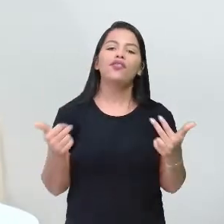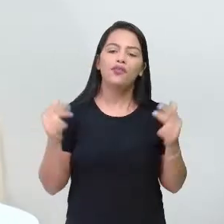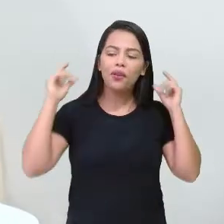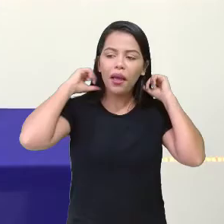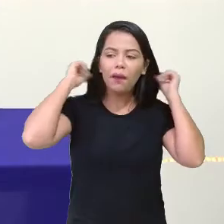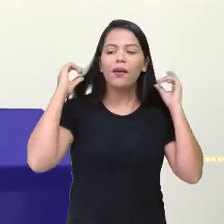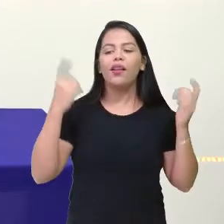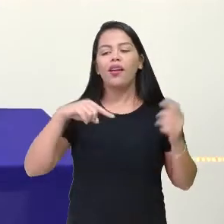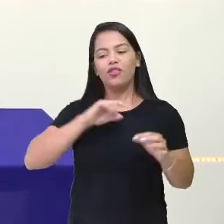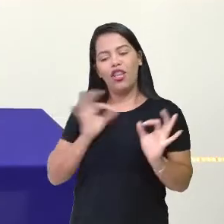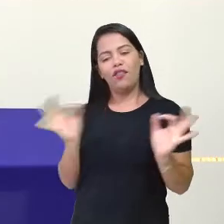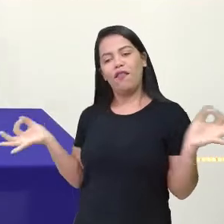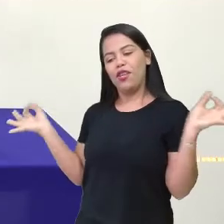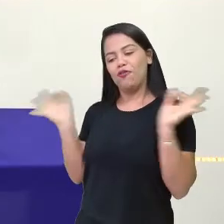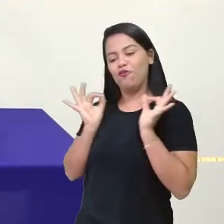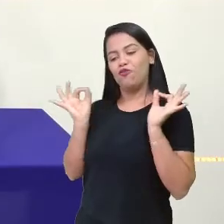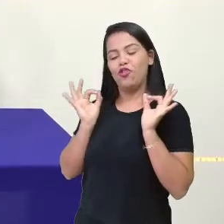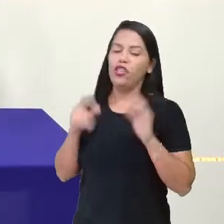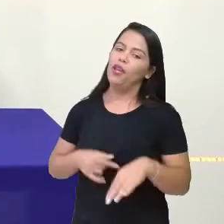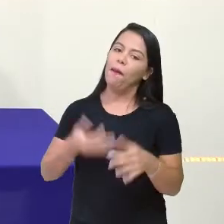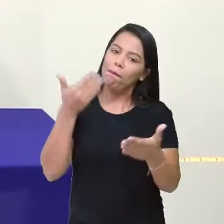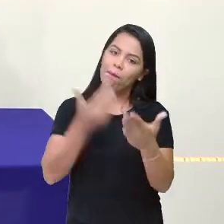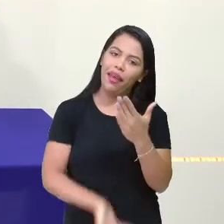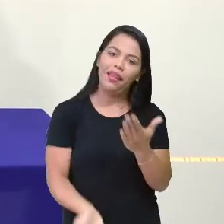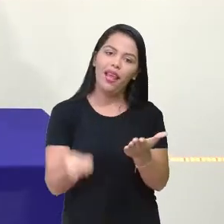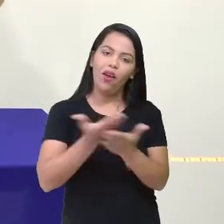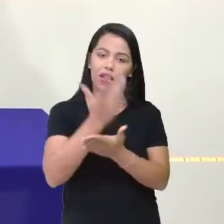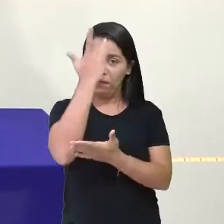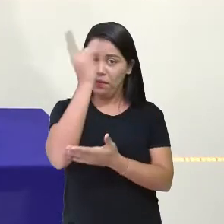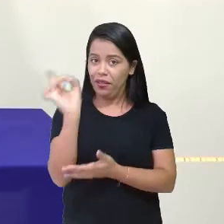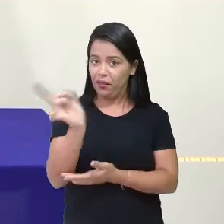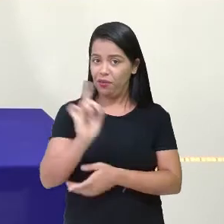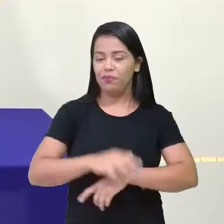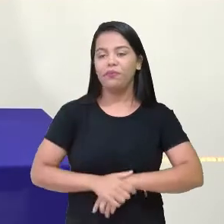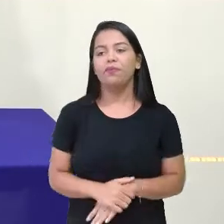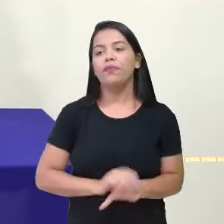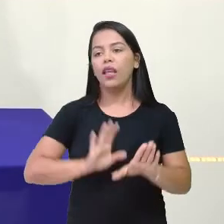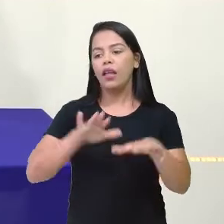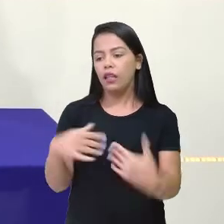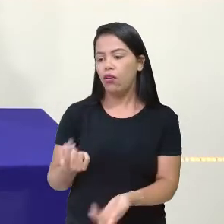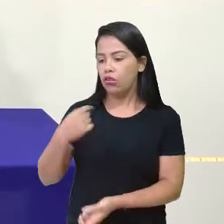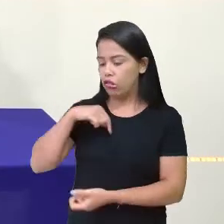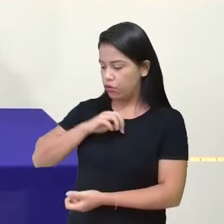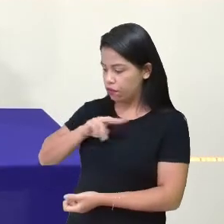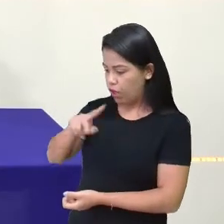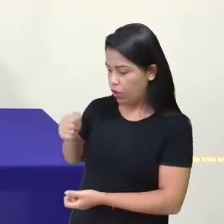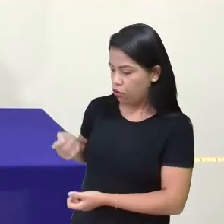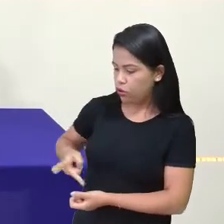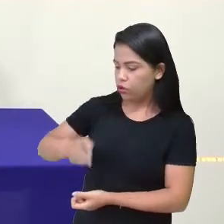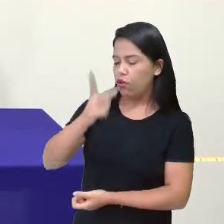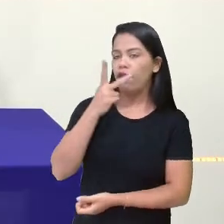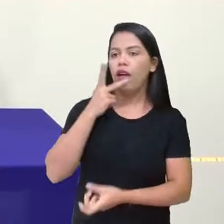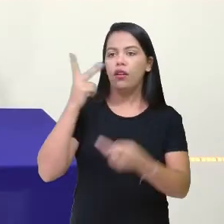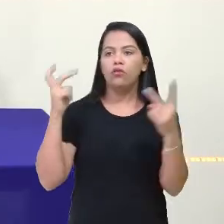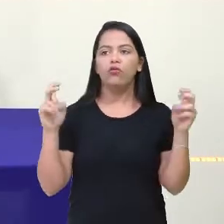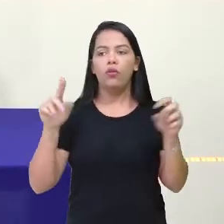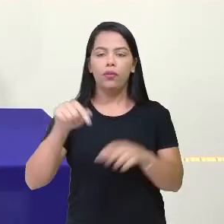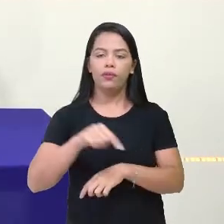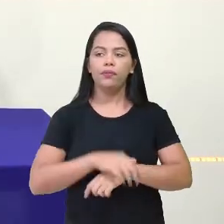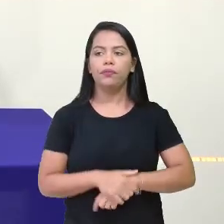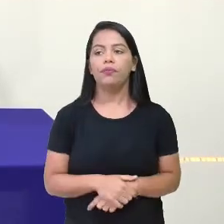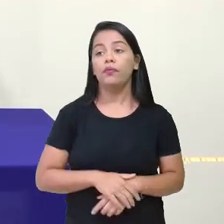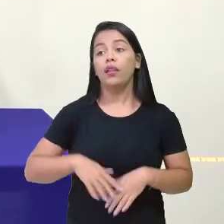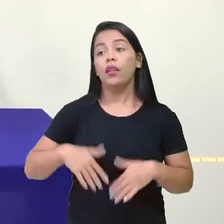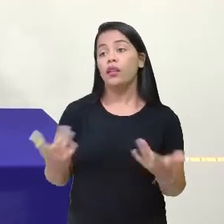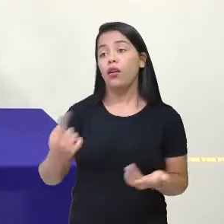Amanhã vamos vir super chiques aqui. Não perca a hora de amanhã. Então vamos seguir falando sobre Copa do Mundo? E o que a gente vai